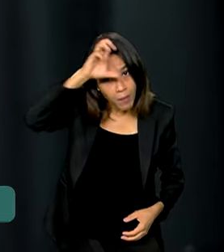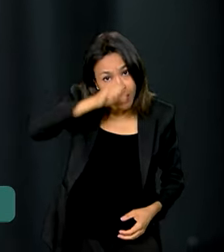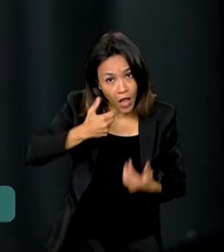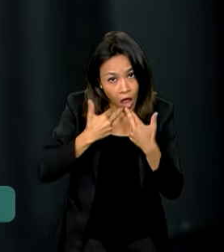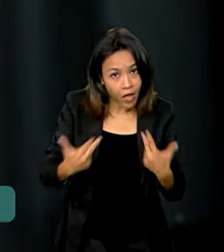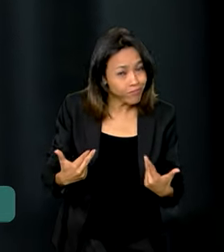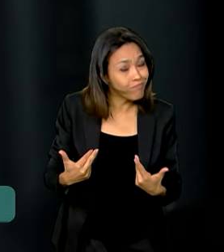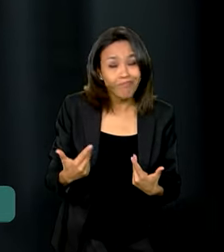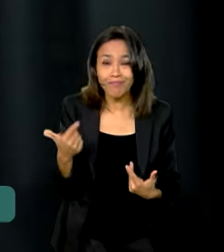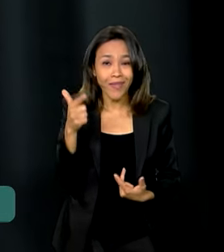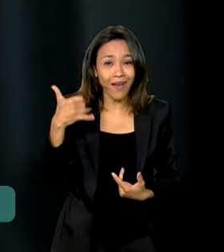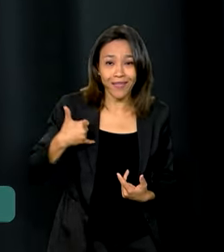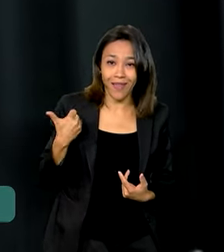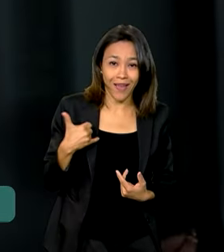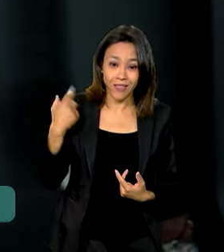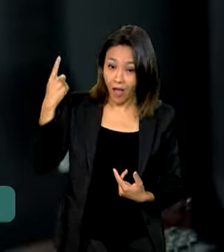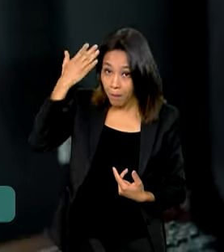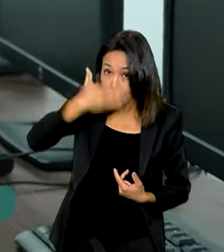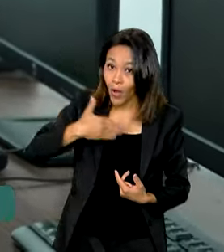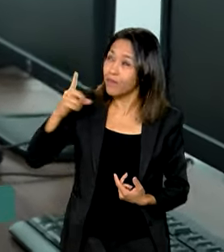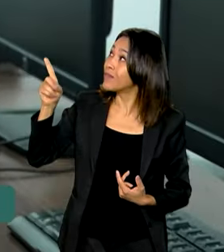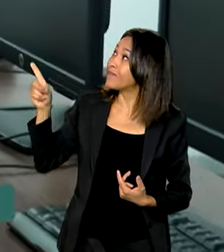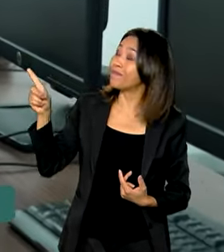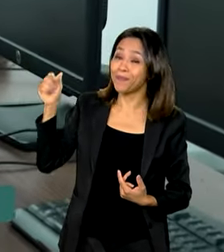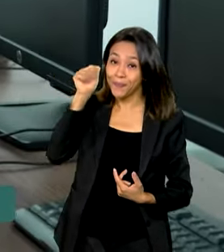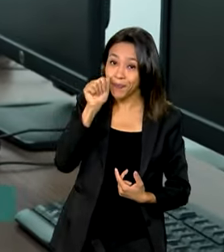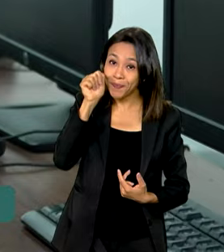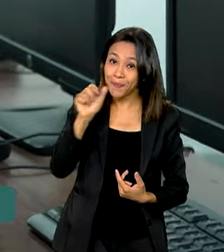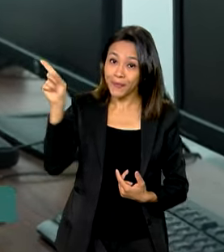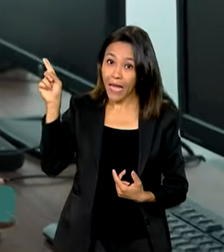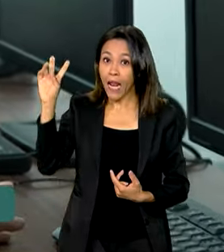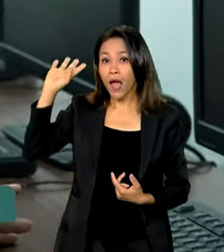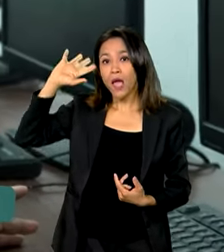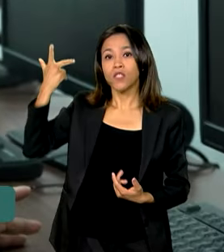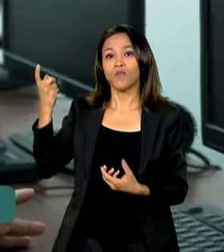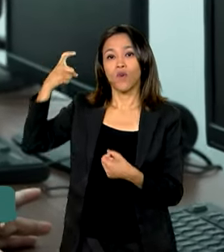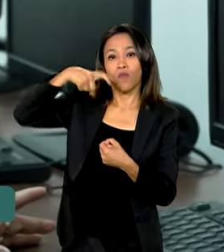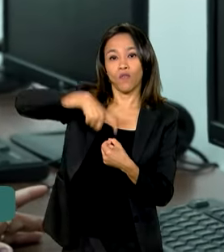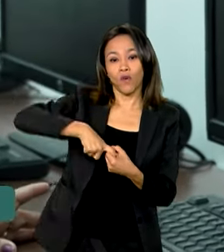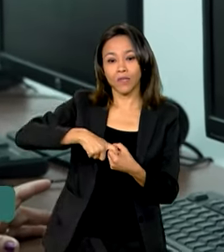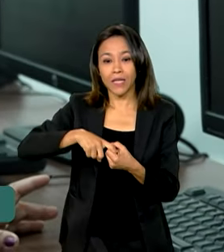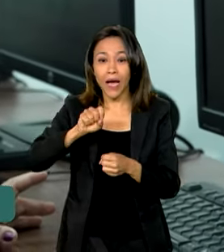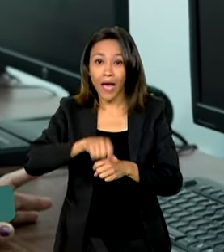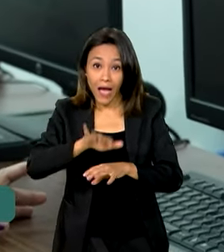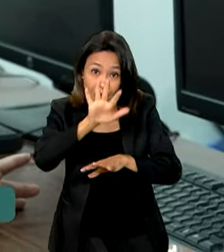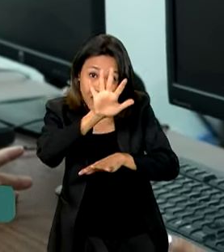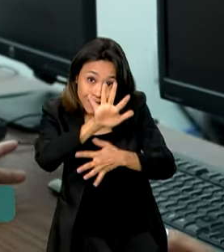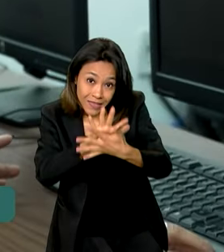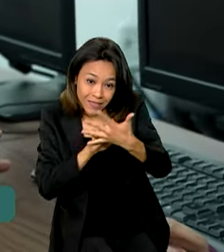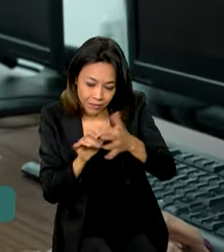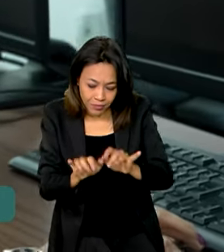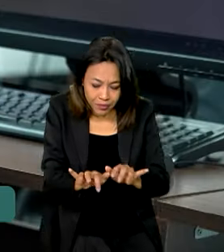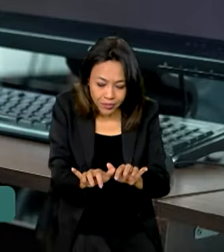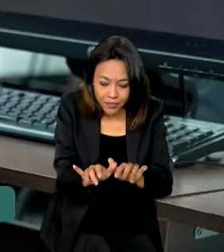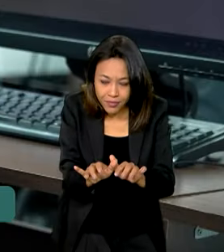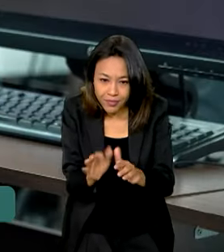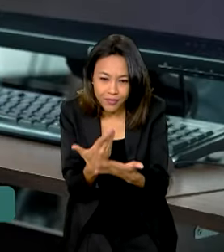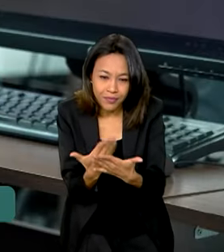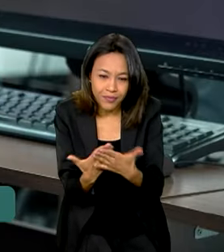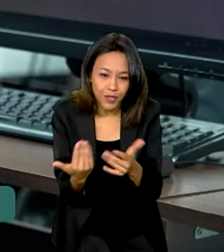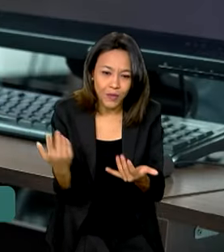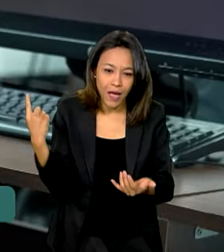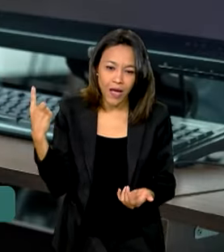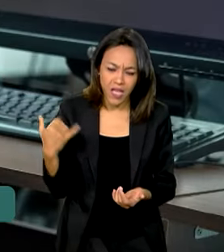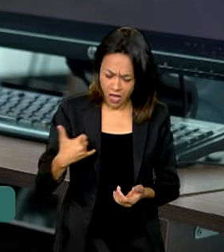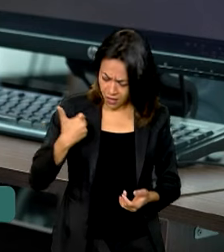Dona Maria de Fátima é prova disso. Ela resolveu estudar Excel avançado agora, na terceira idade. Quando a chega